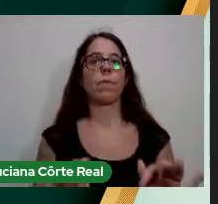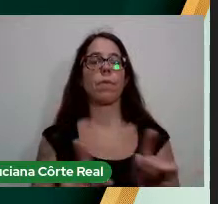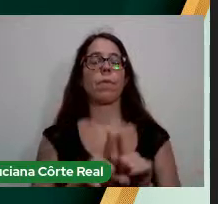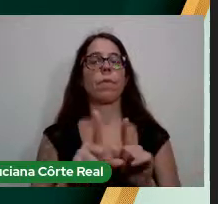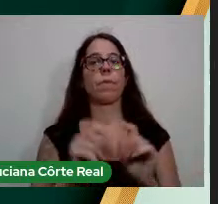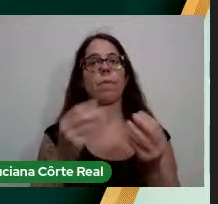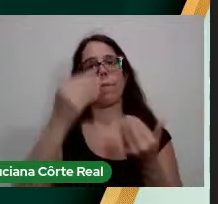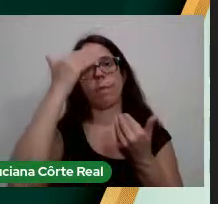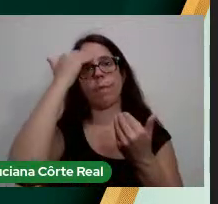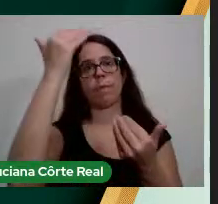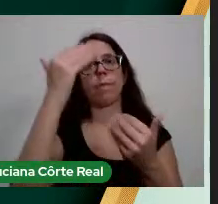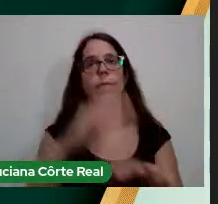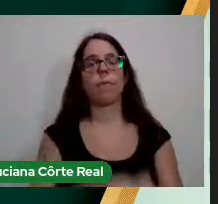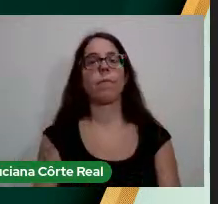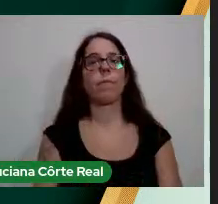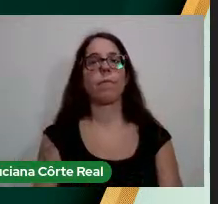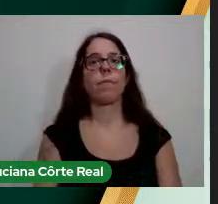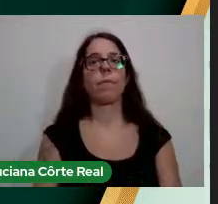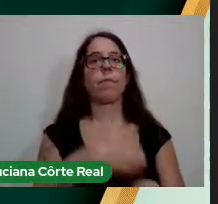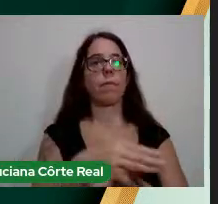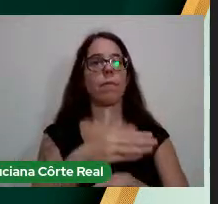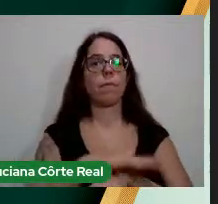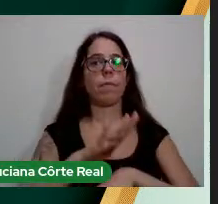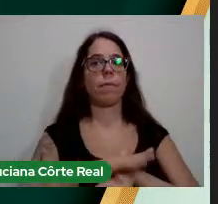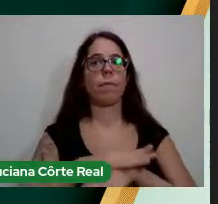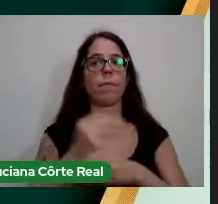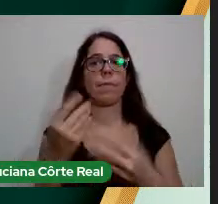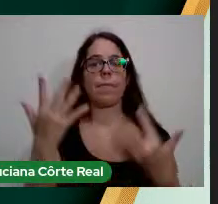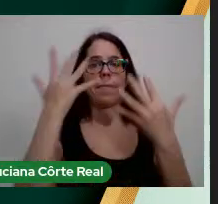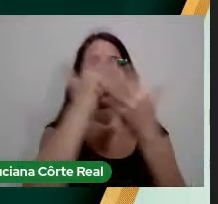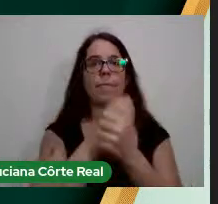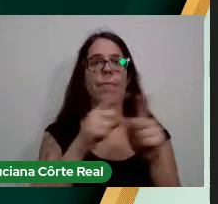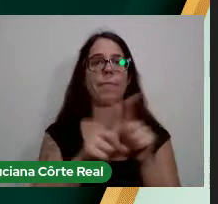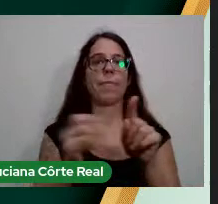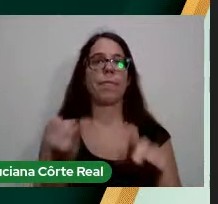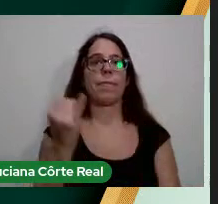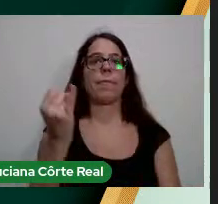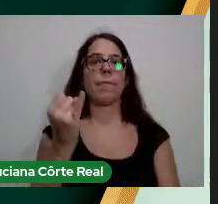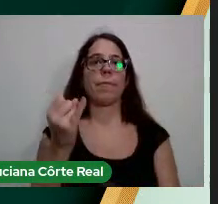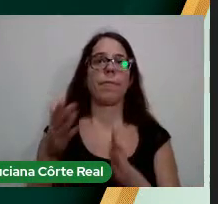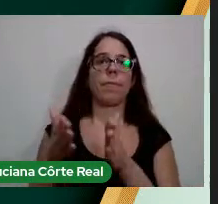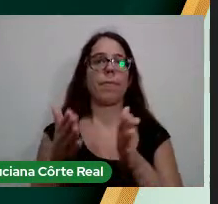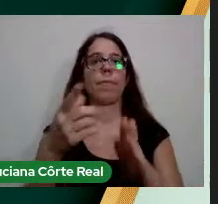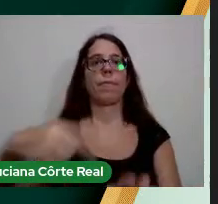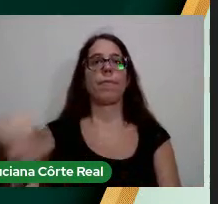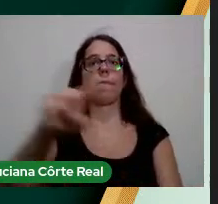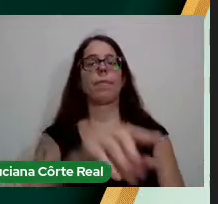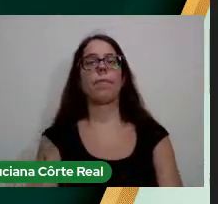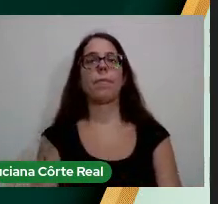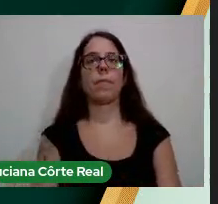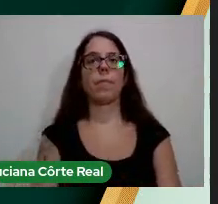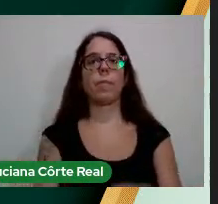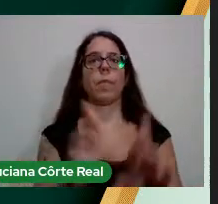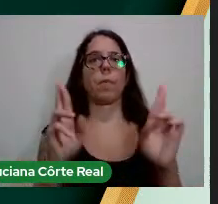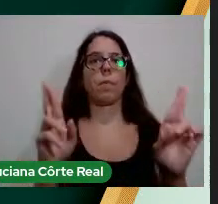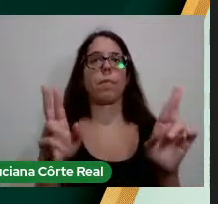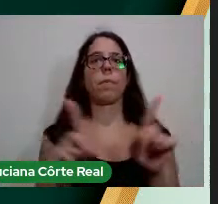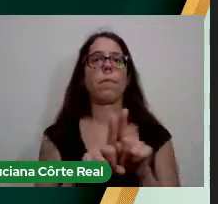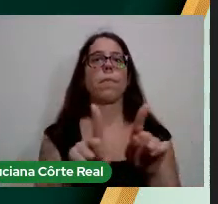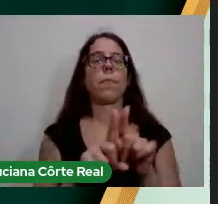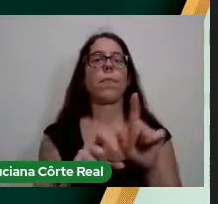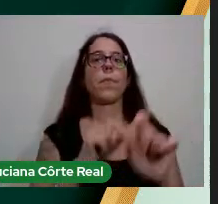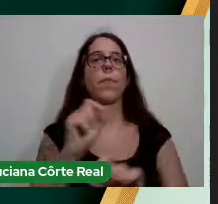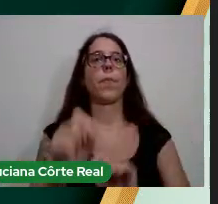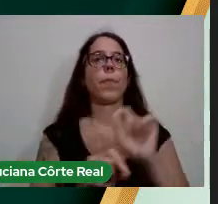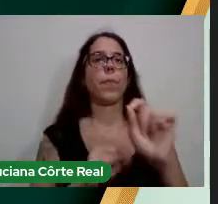grata por estar partilhando esse momento que é tão bonito e que é tão importante da trajetória de vocês. E desejar, do fundo do coração,